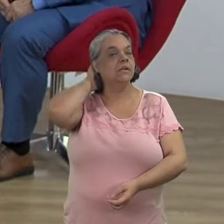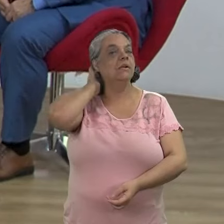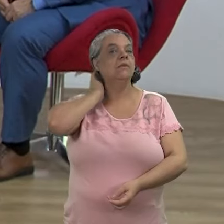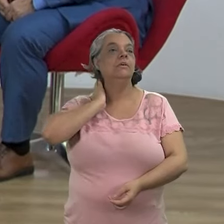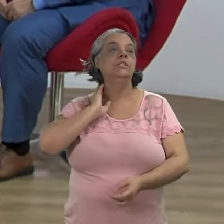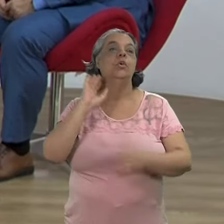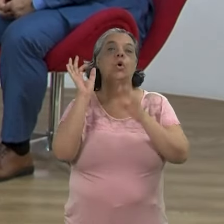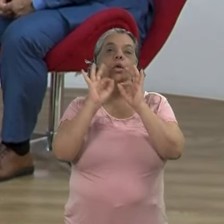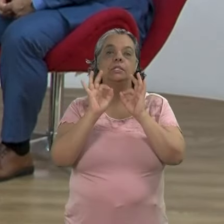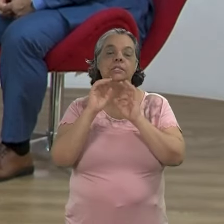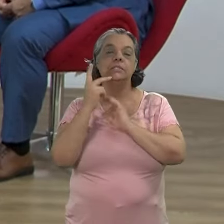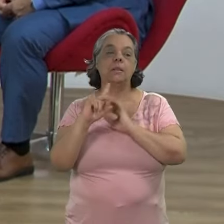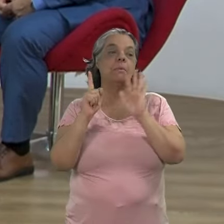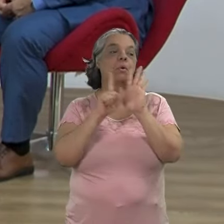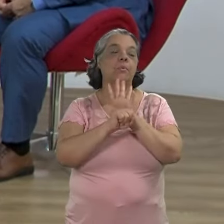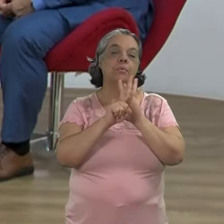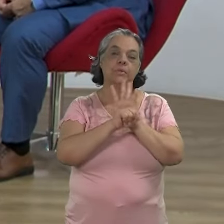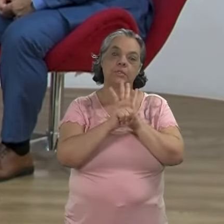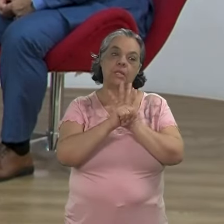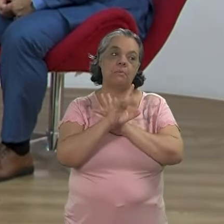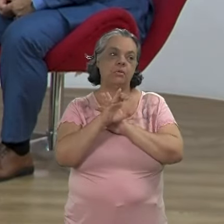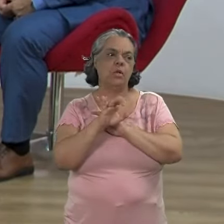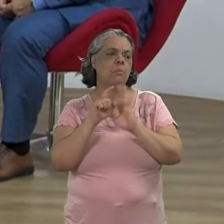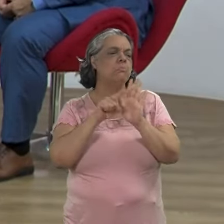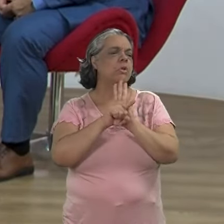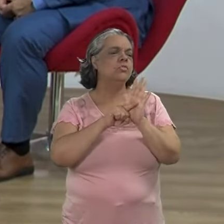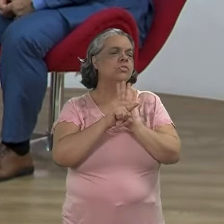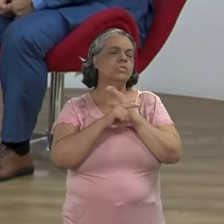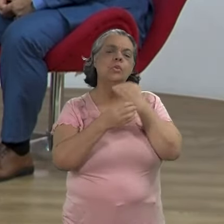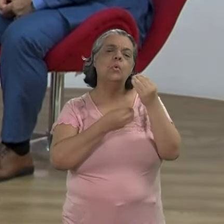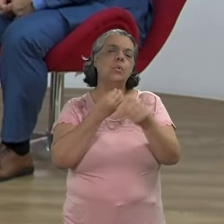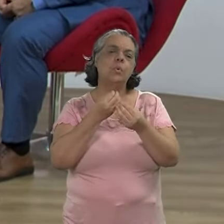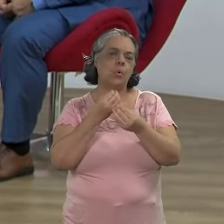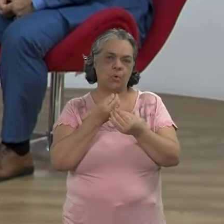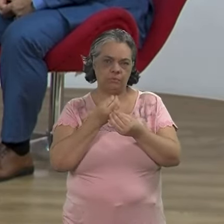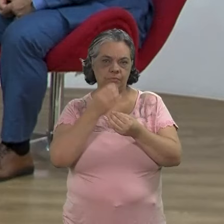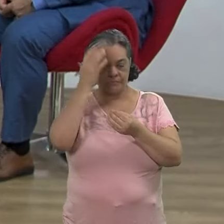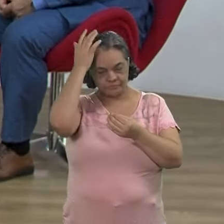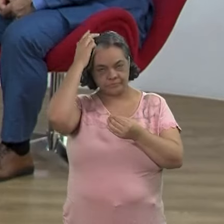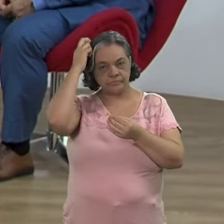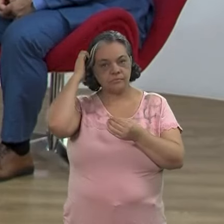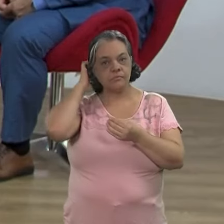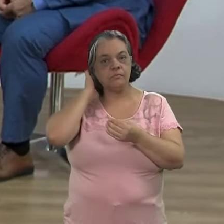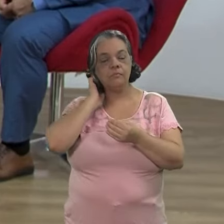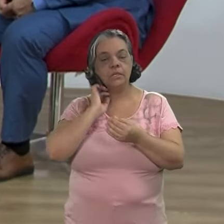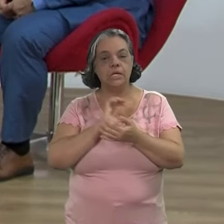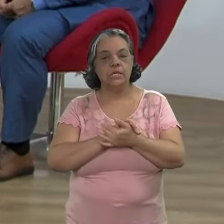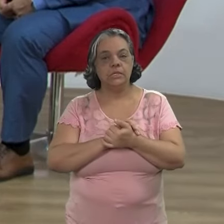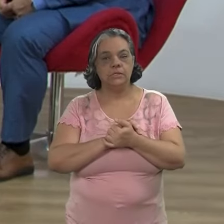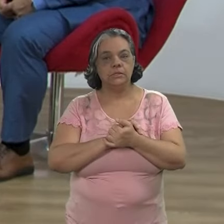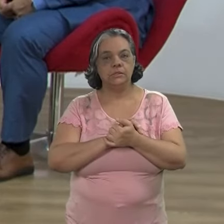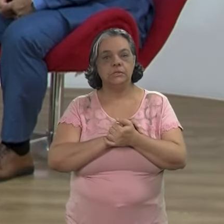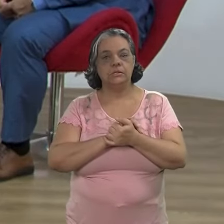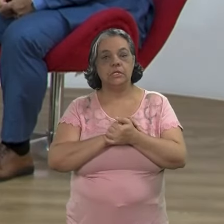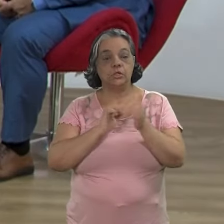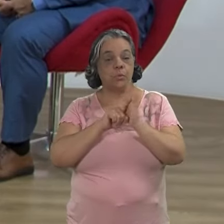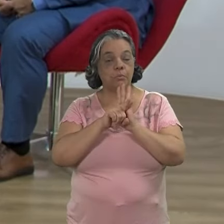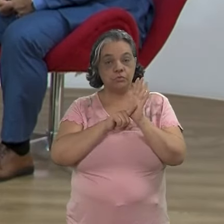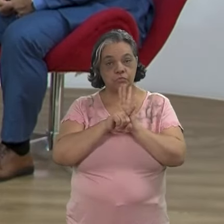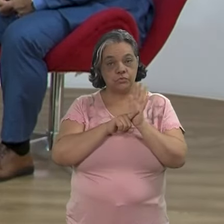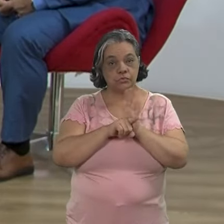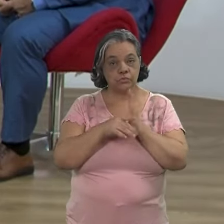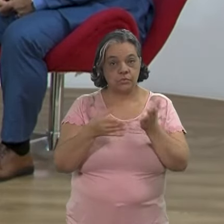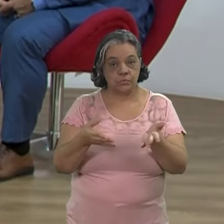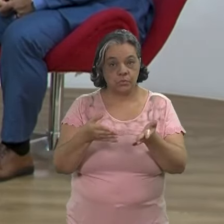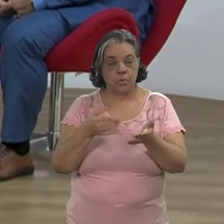raciocínio também. Enquanto tu reorganiza ele, vou perguntar para a Manoel, do ponto de vista de um pesquisador, Manoel, não que o Ingrid também não seja, né? Mas do ponto de vista de um